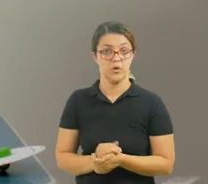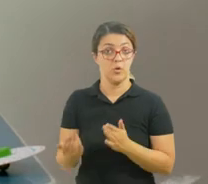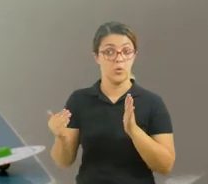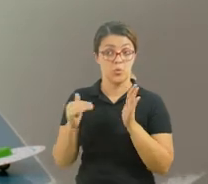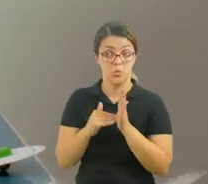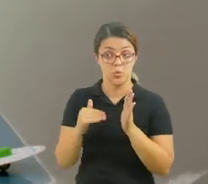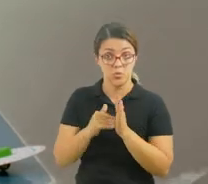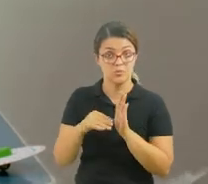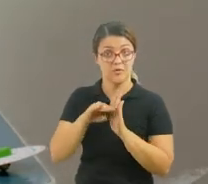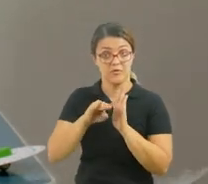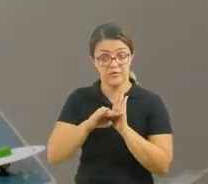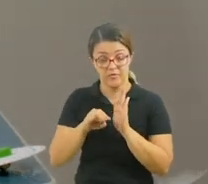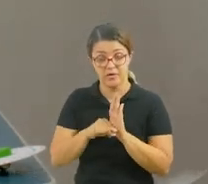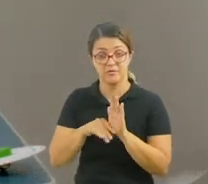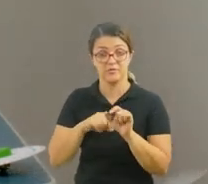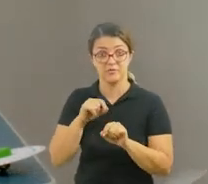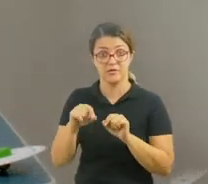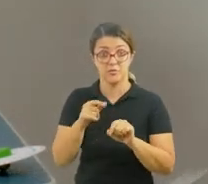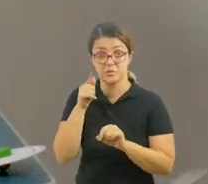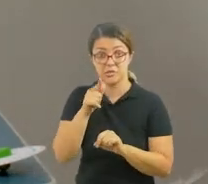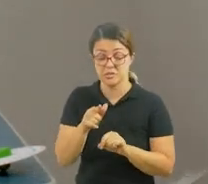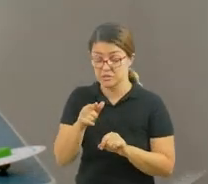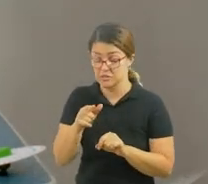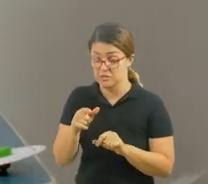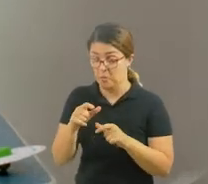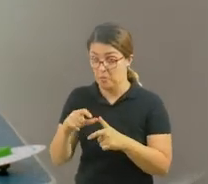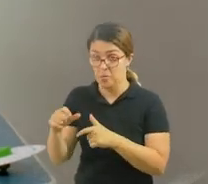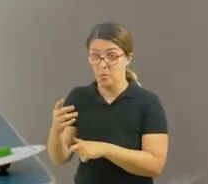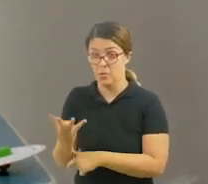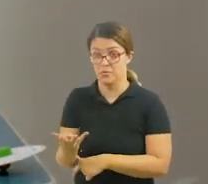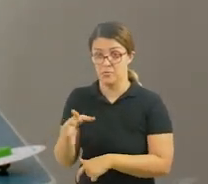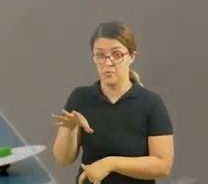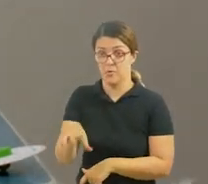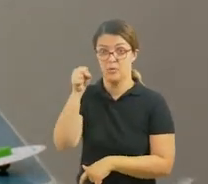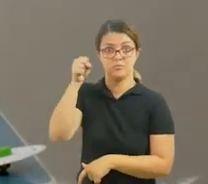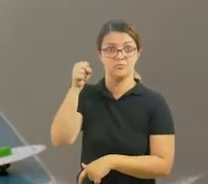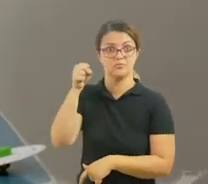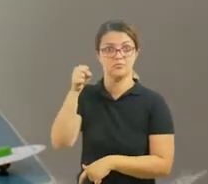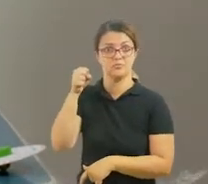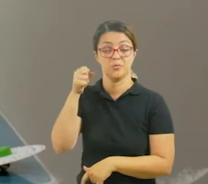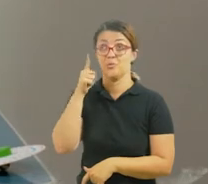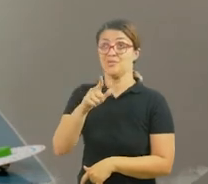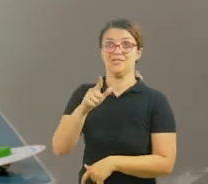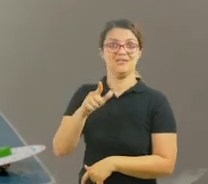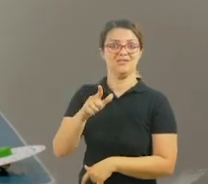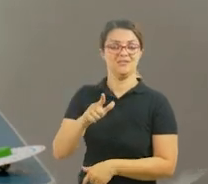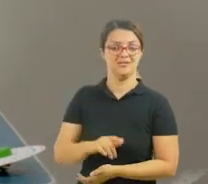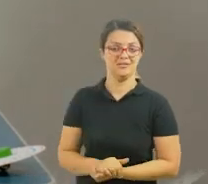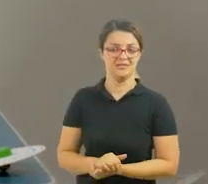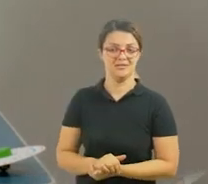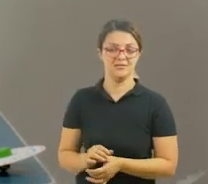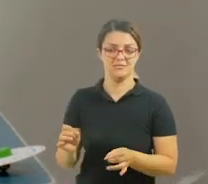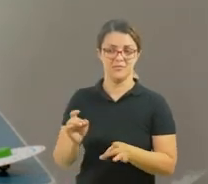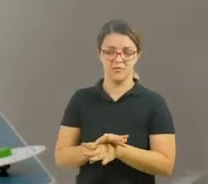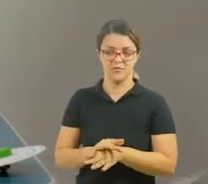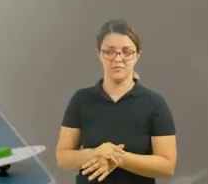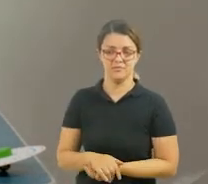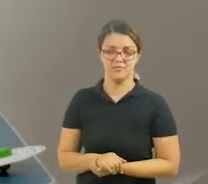fase é pegar os quatro saquinhos. Vamos lá. Consegui. Consegui. Essa terminou.